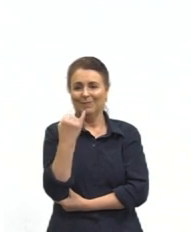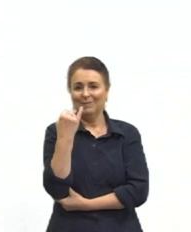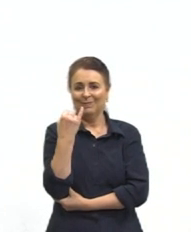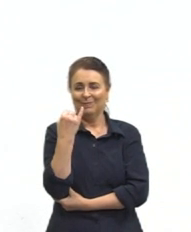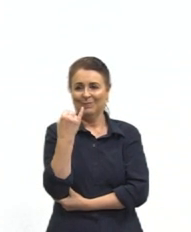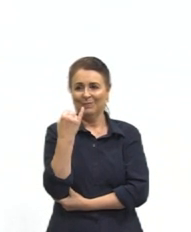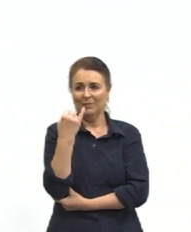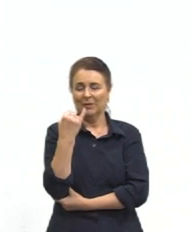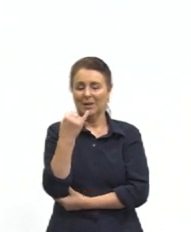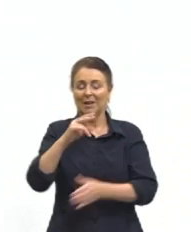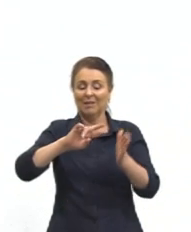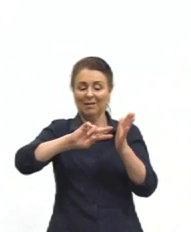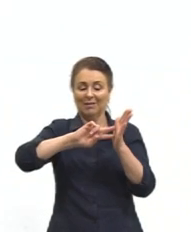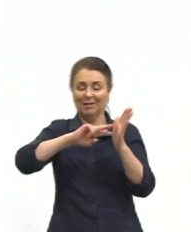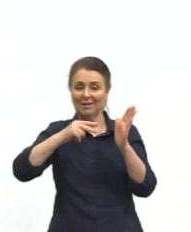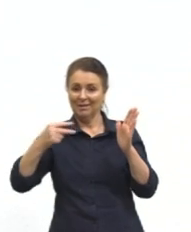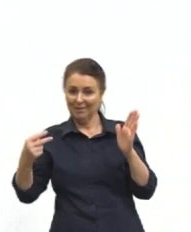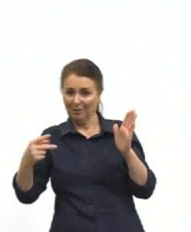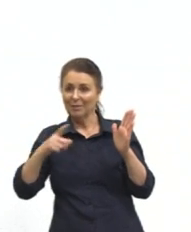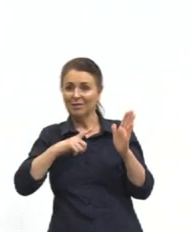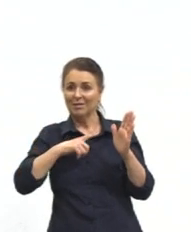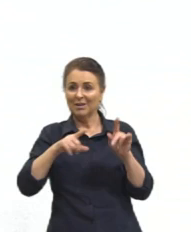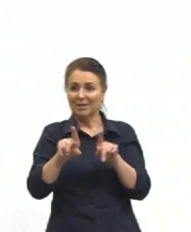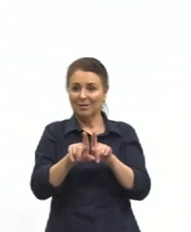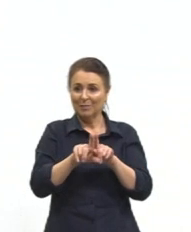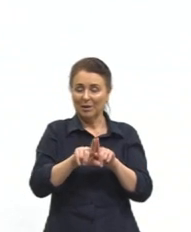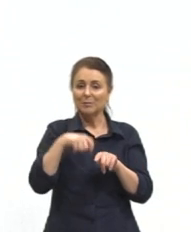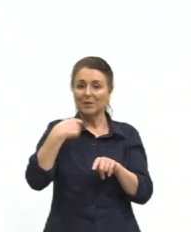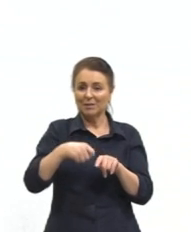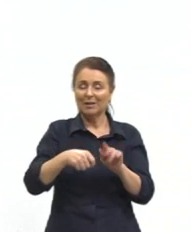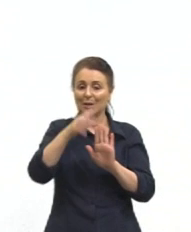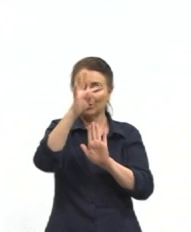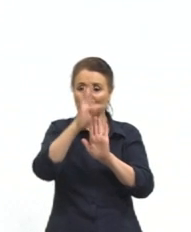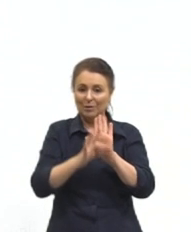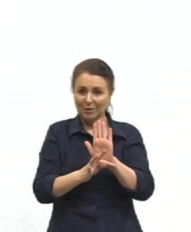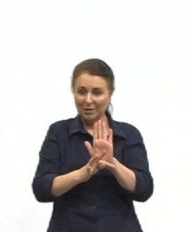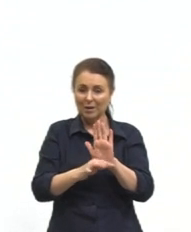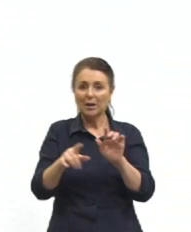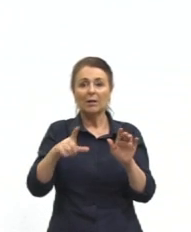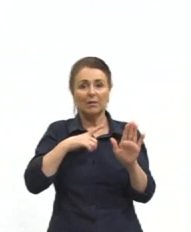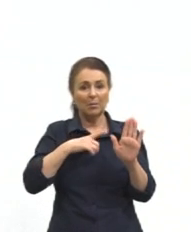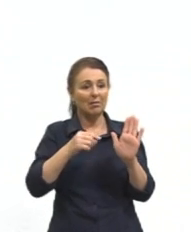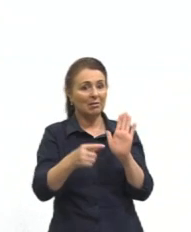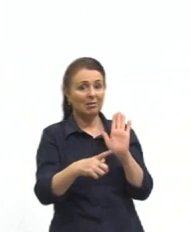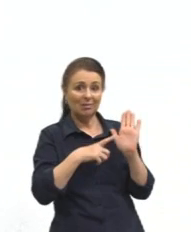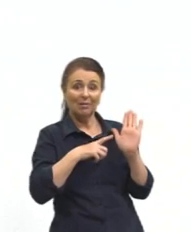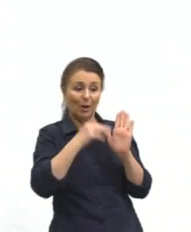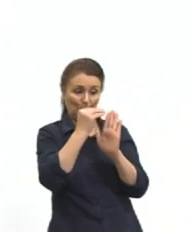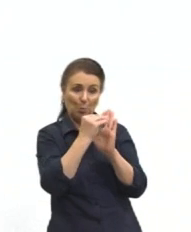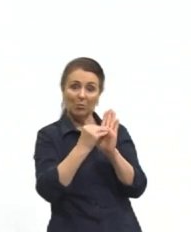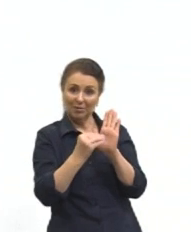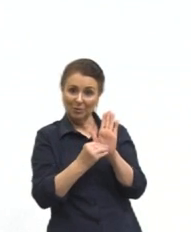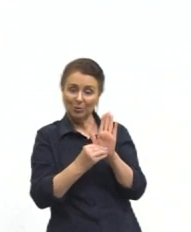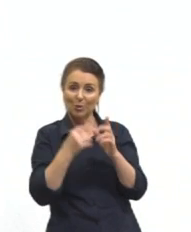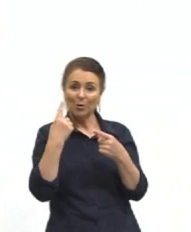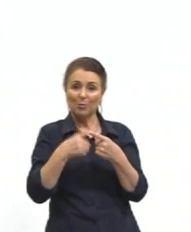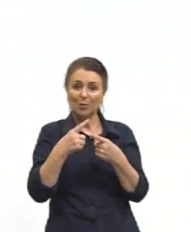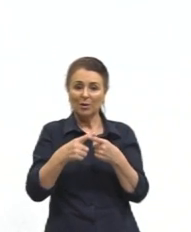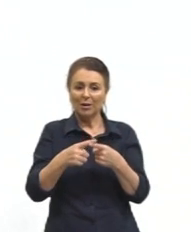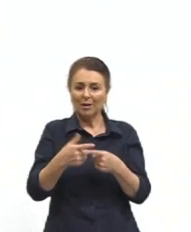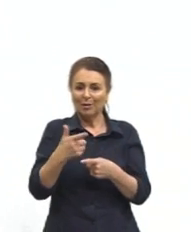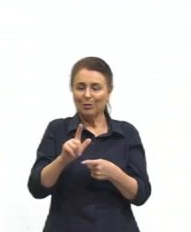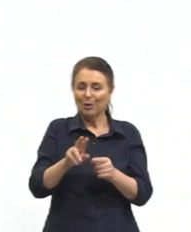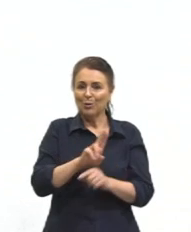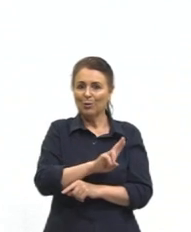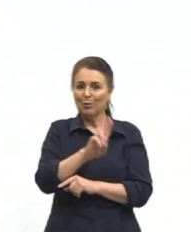Apesar da interpretação, necessária a interpretação textual, ela é contuidista, de certa forma, porque ela só não coloca o